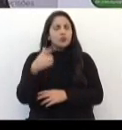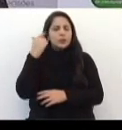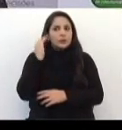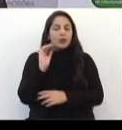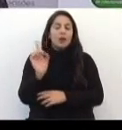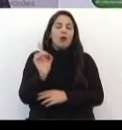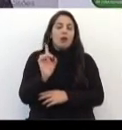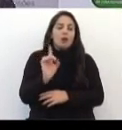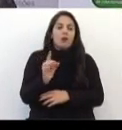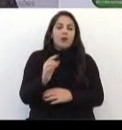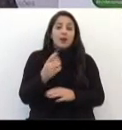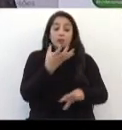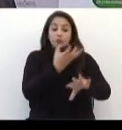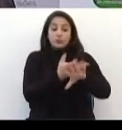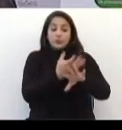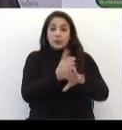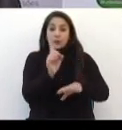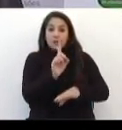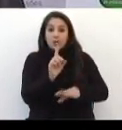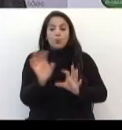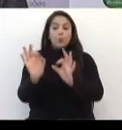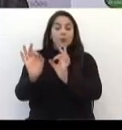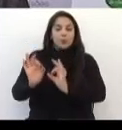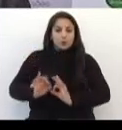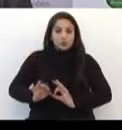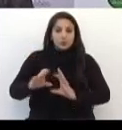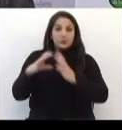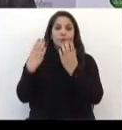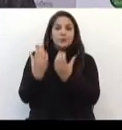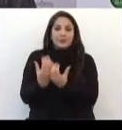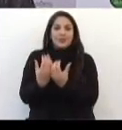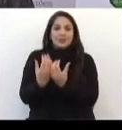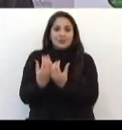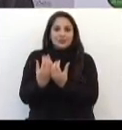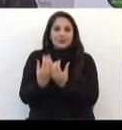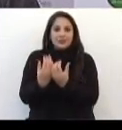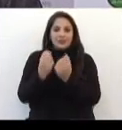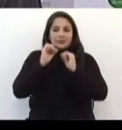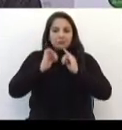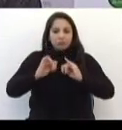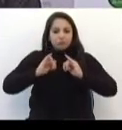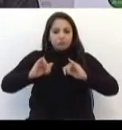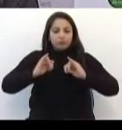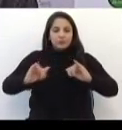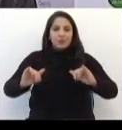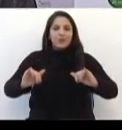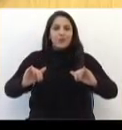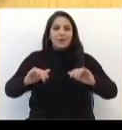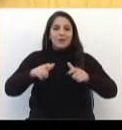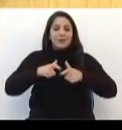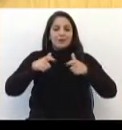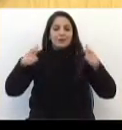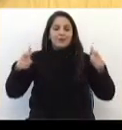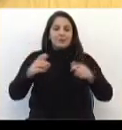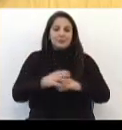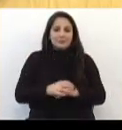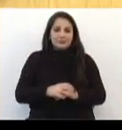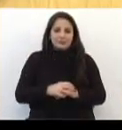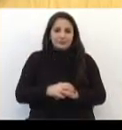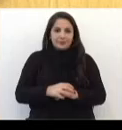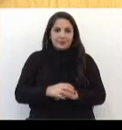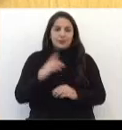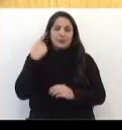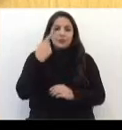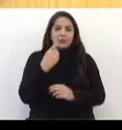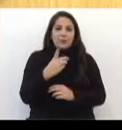Não cria uma disciplina É apenas um programa Para a comunidade Alargar, de fato Os horizontes da escola Os vereadores Pedro